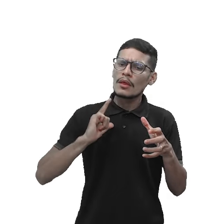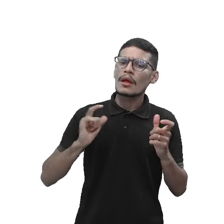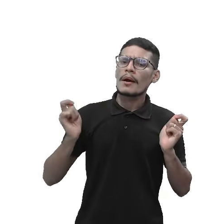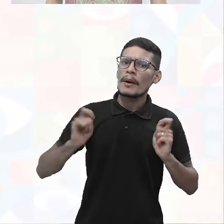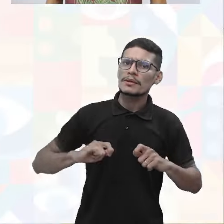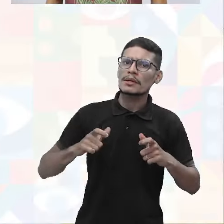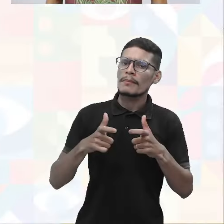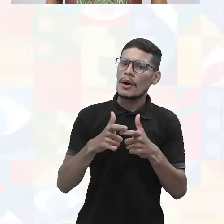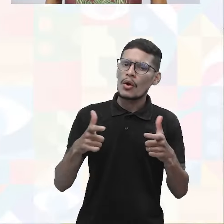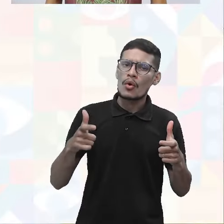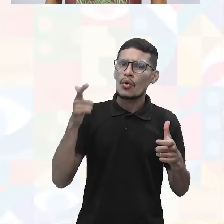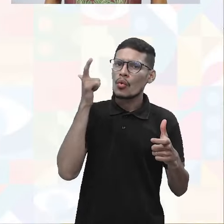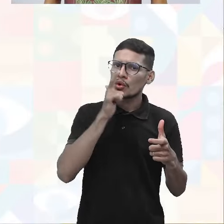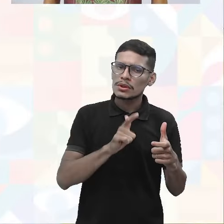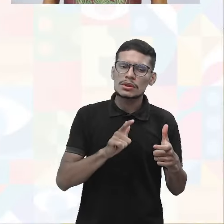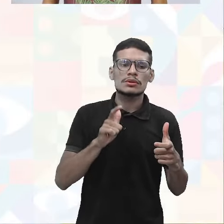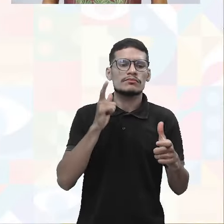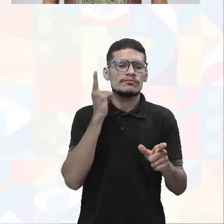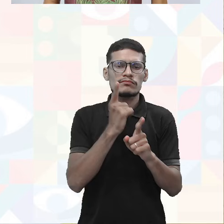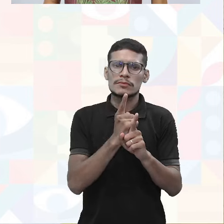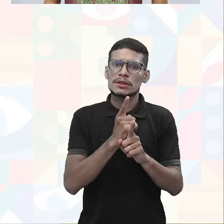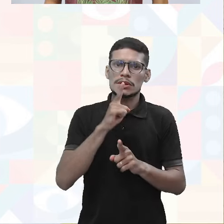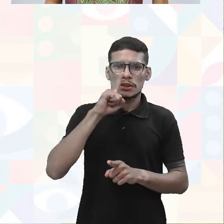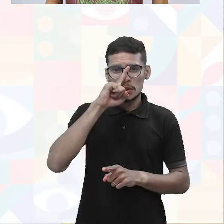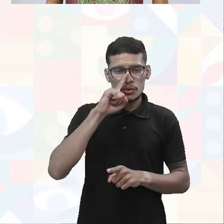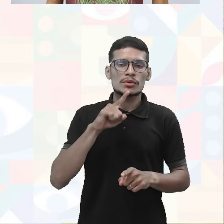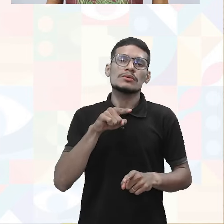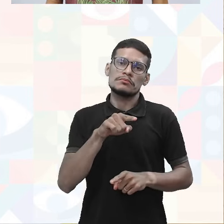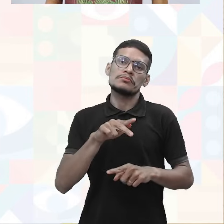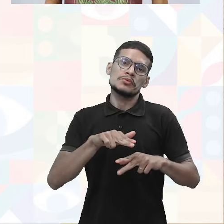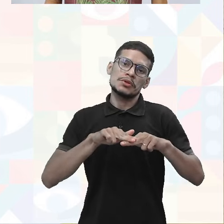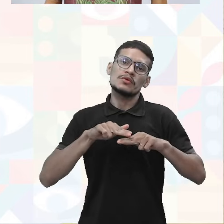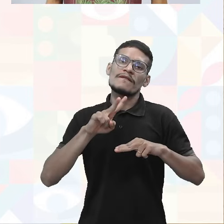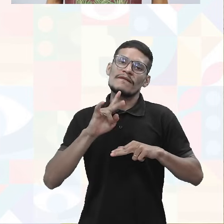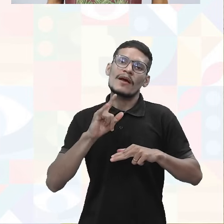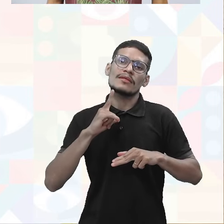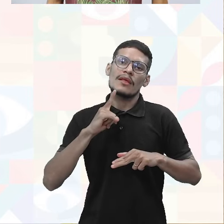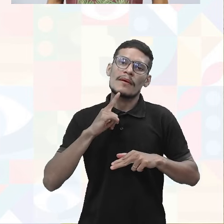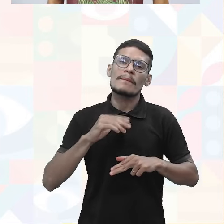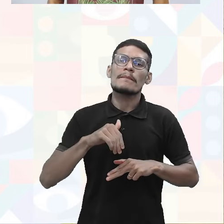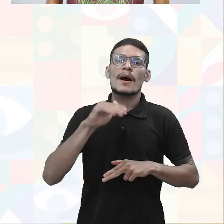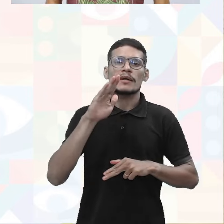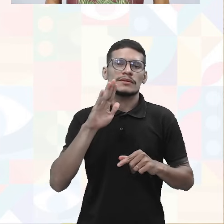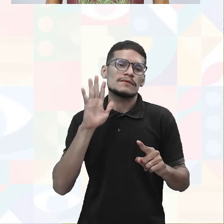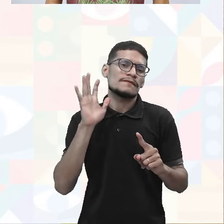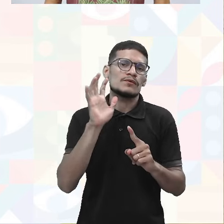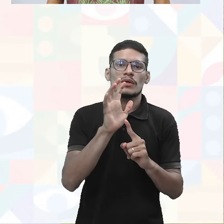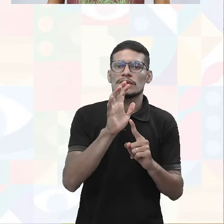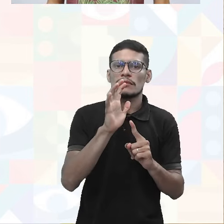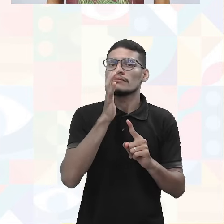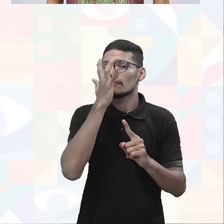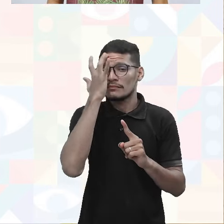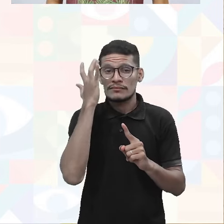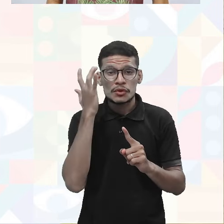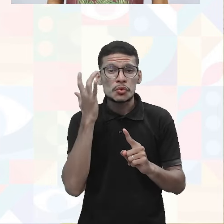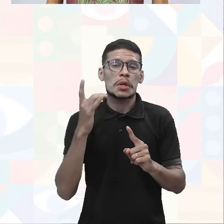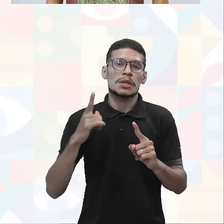uma capacidade maior de identificação de riscos e isso aí também vai ter uma grande influência da experiência das pessoas. Quanto mais pessoas experientes,